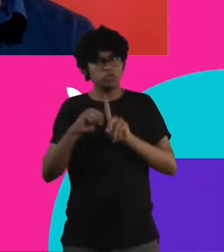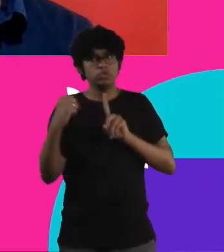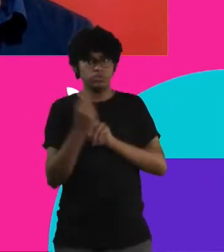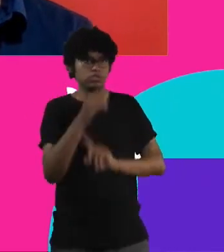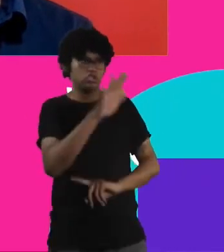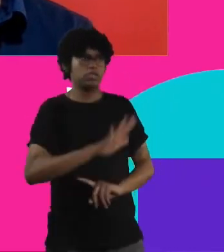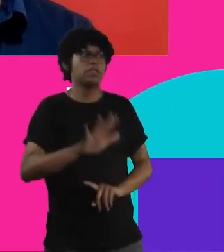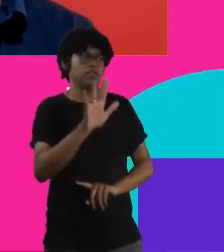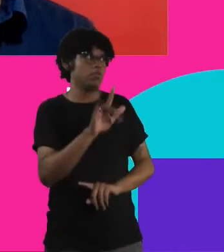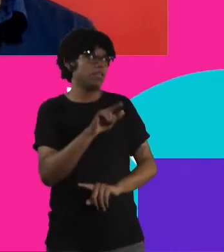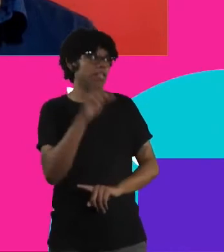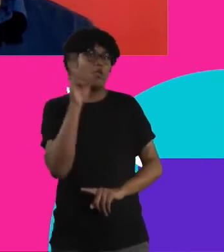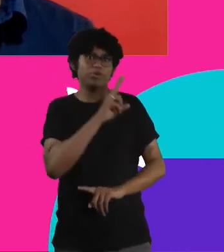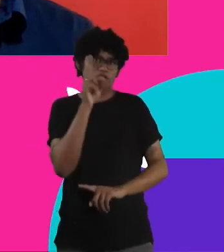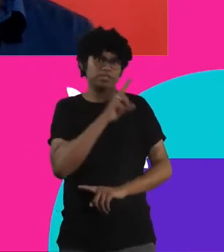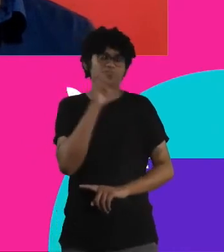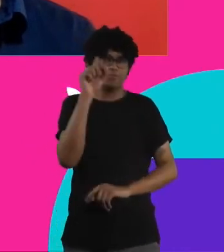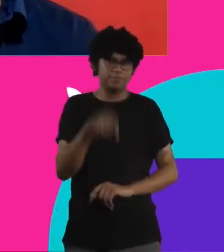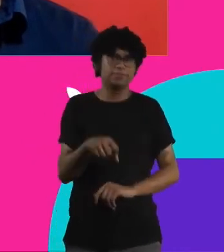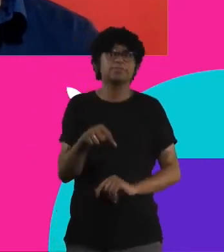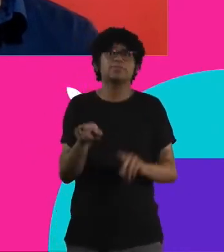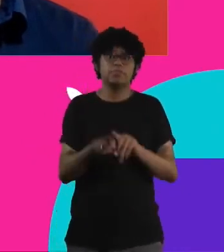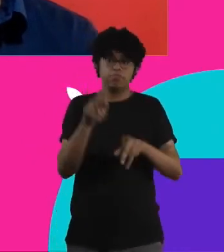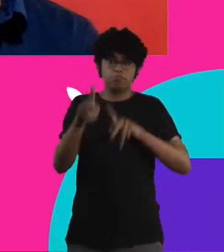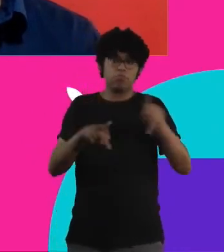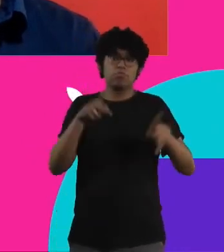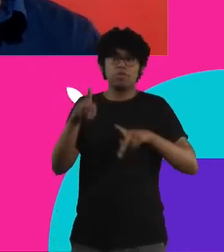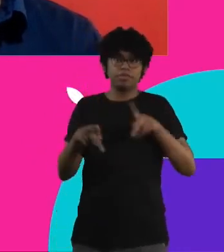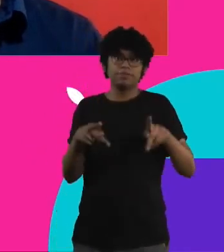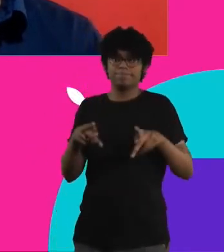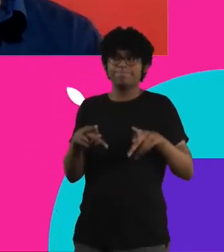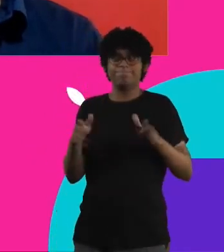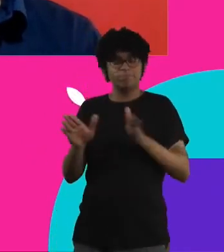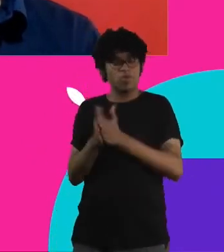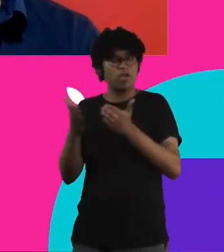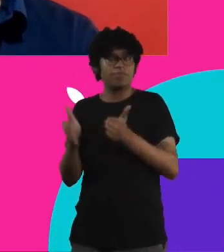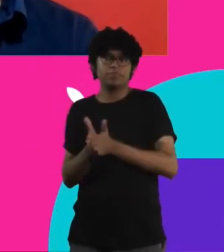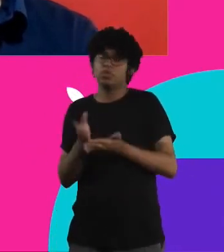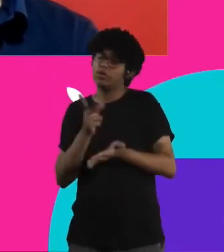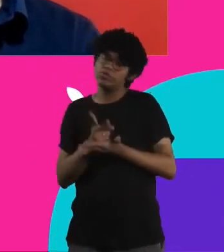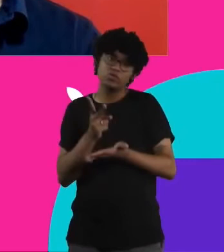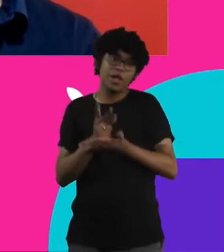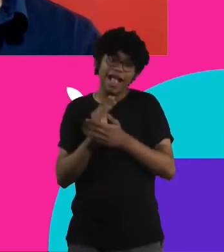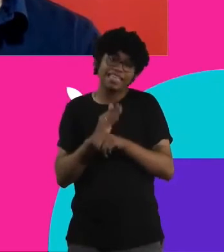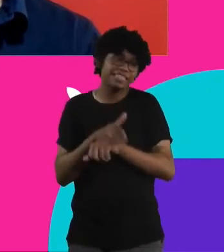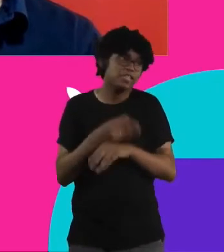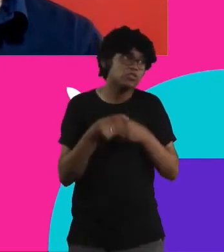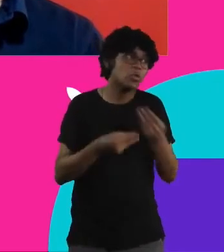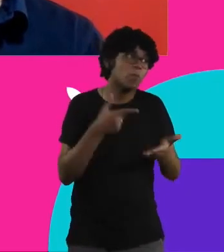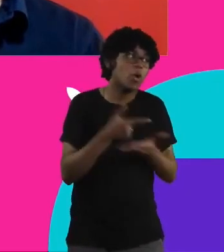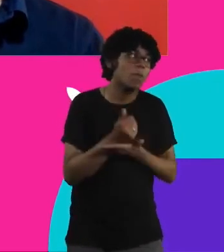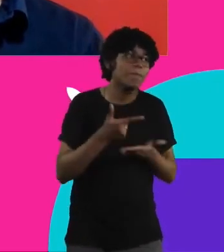emergencial, principalmente aí a população extremamente vulnerável que vai continuar sem acesso a comprar esses